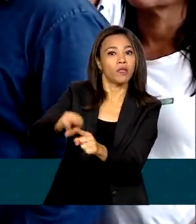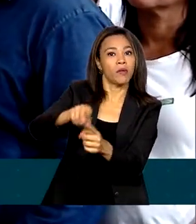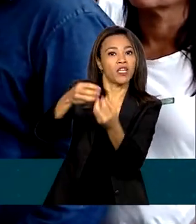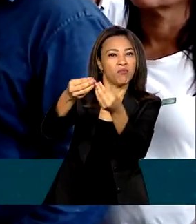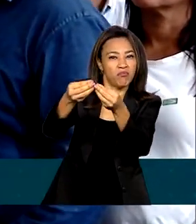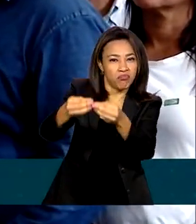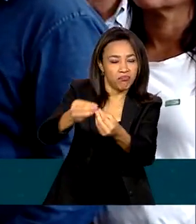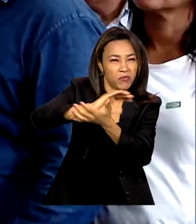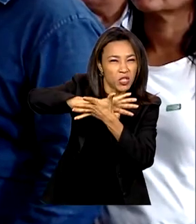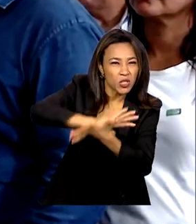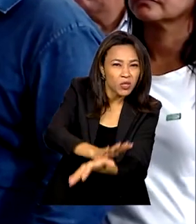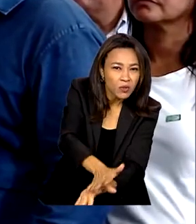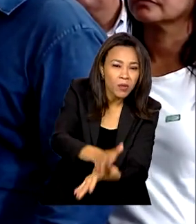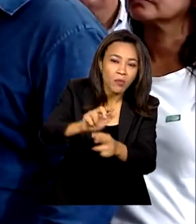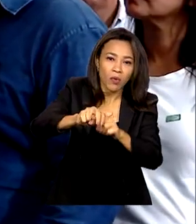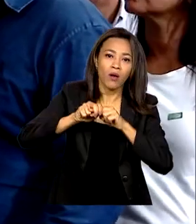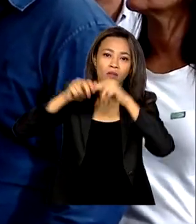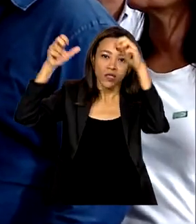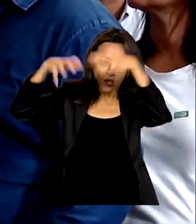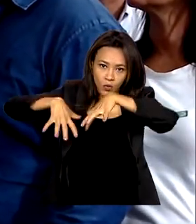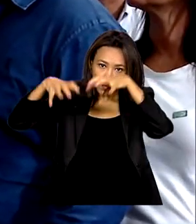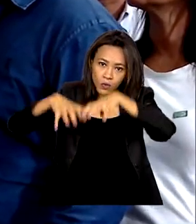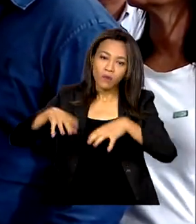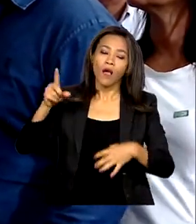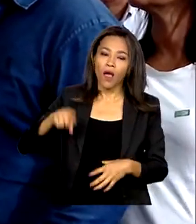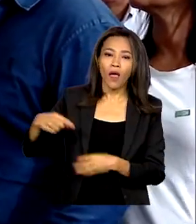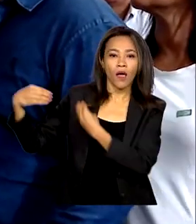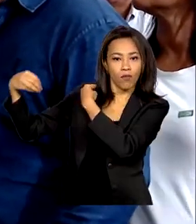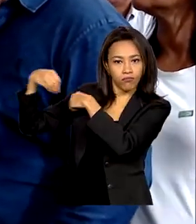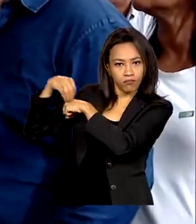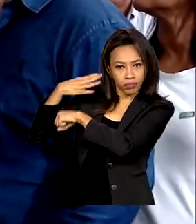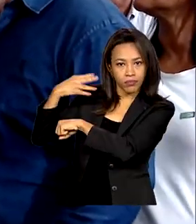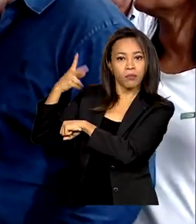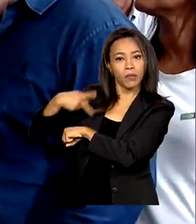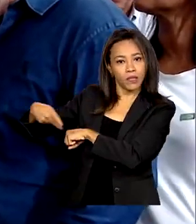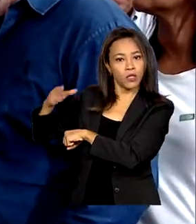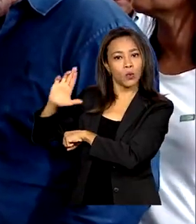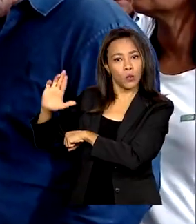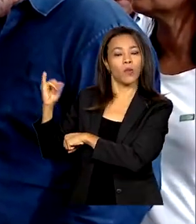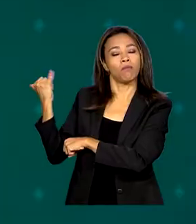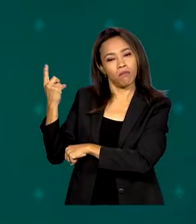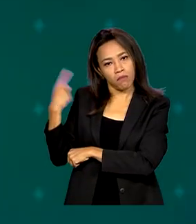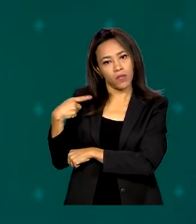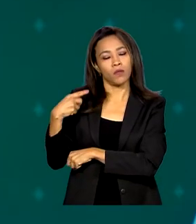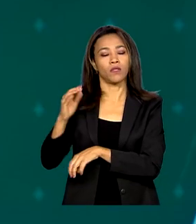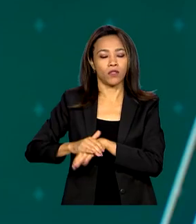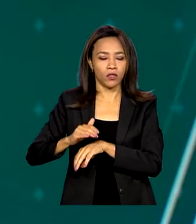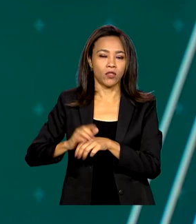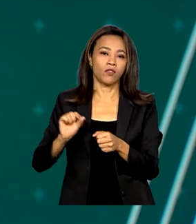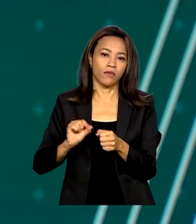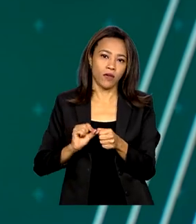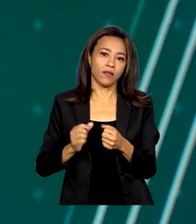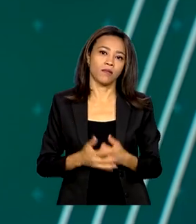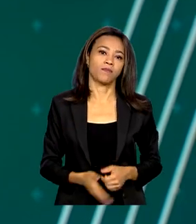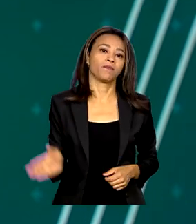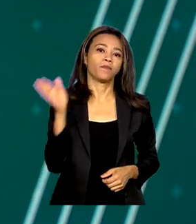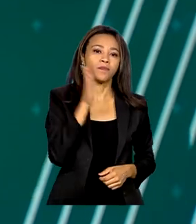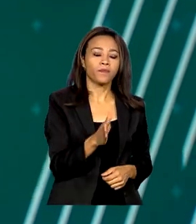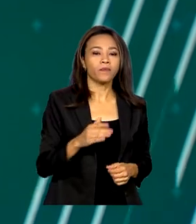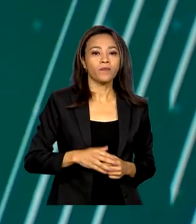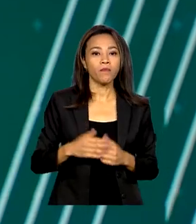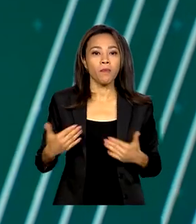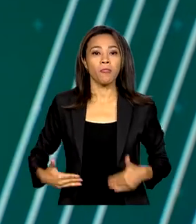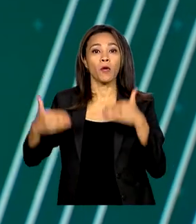em função do evento, é a orientação do presidente Lula que a gente faça também. O Ministério da